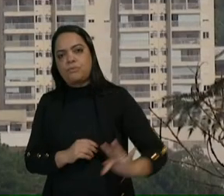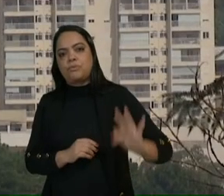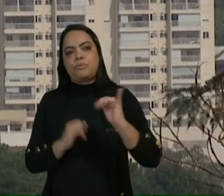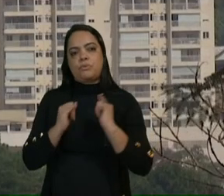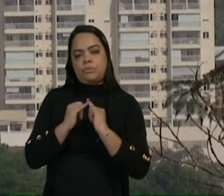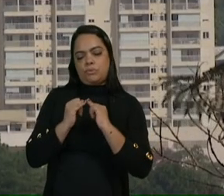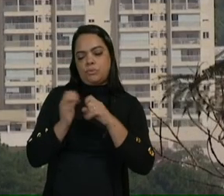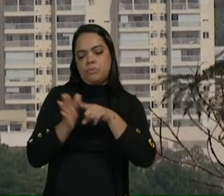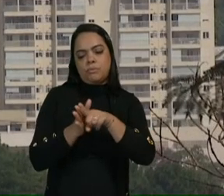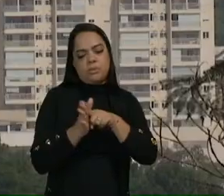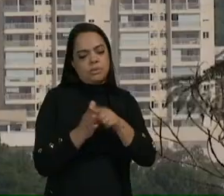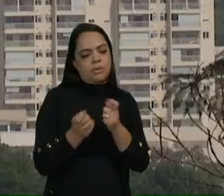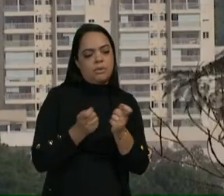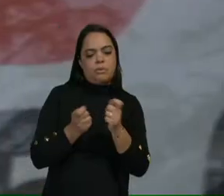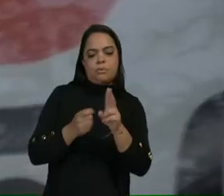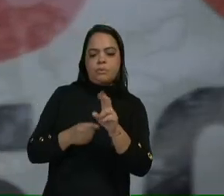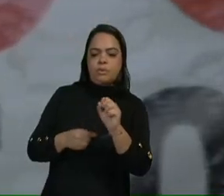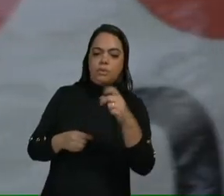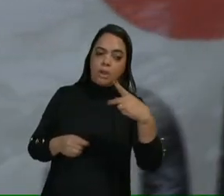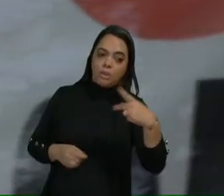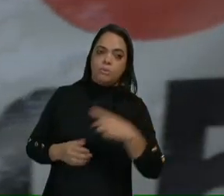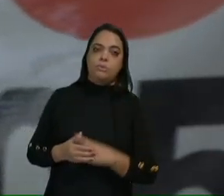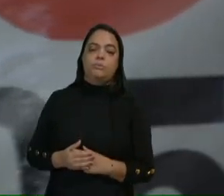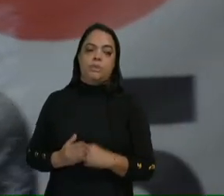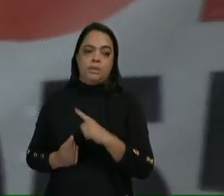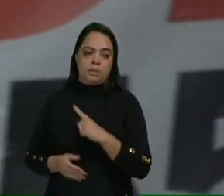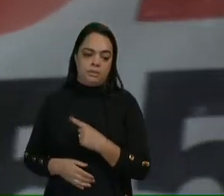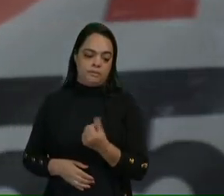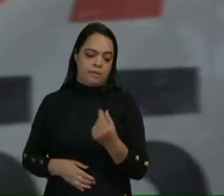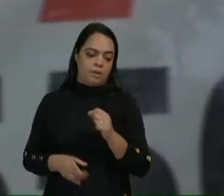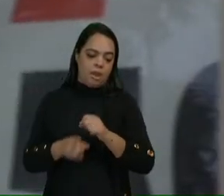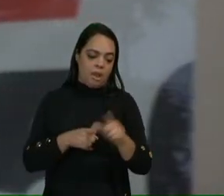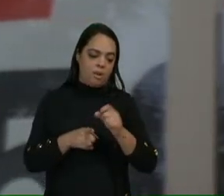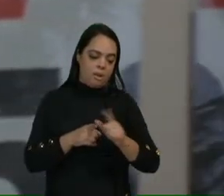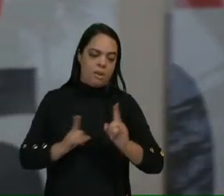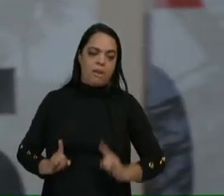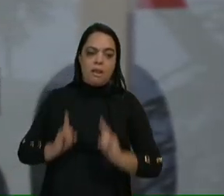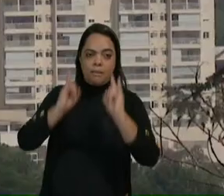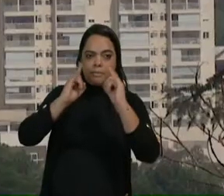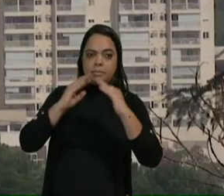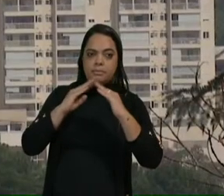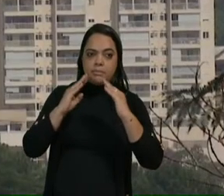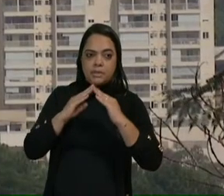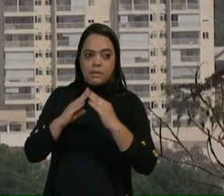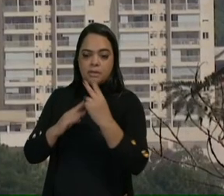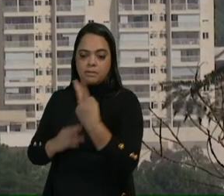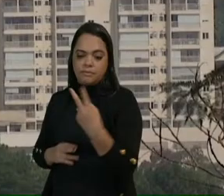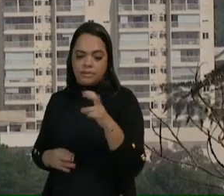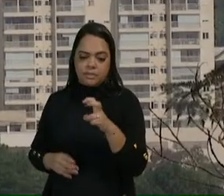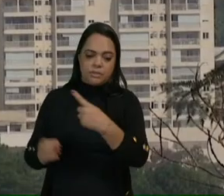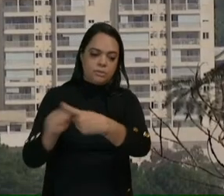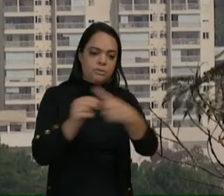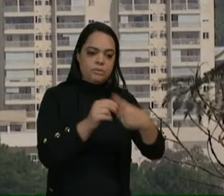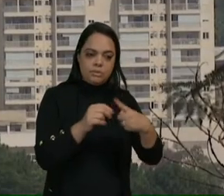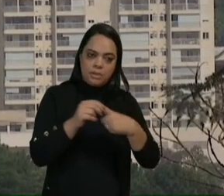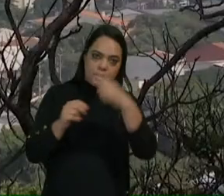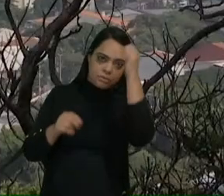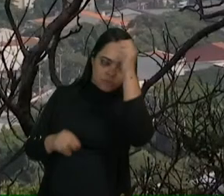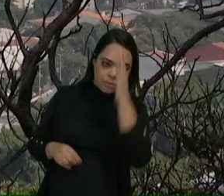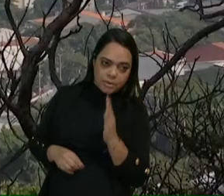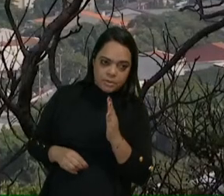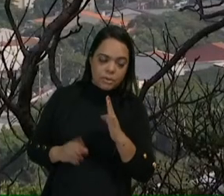Pesquisas Econômicas da USP e incluem preços de aluguéis de apartamentos residenciais em 25 cidades brasileiras.